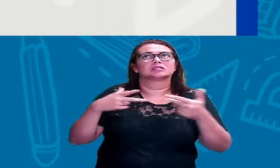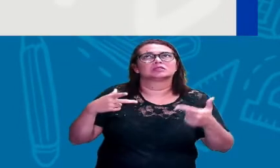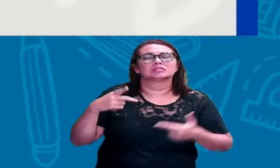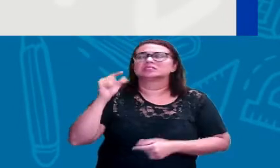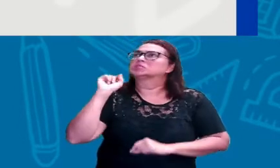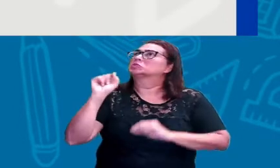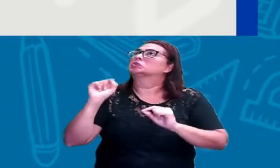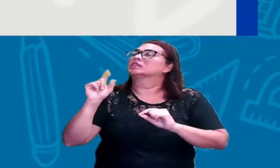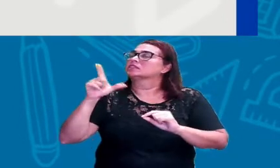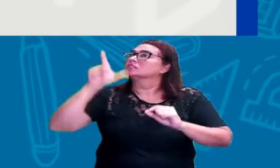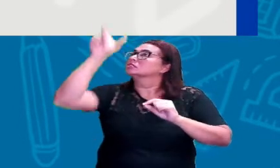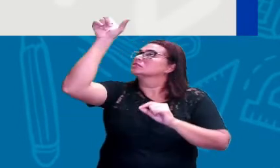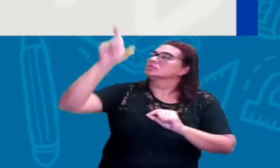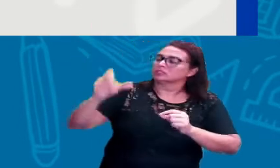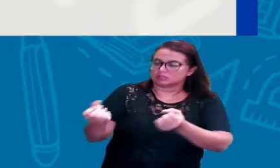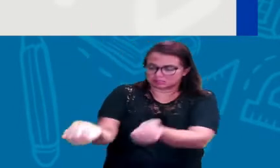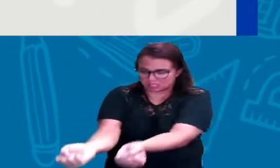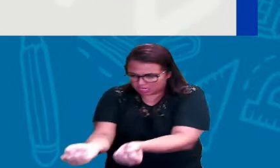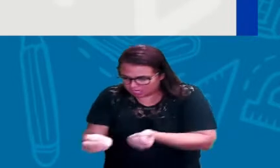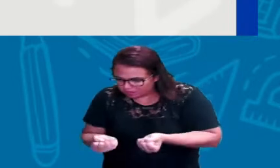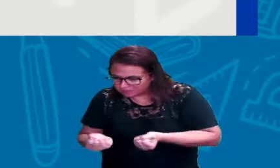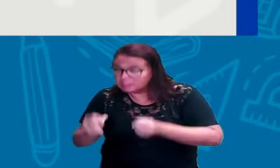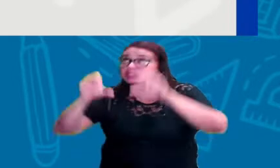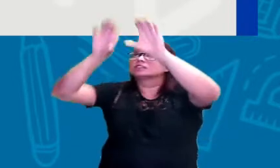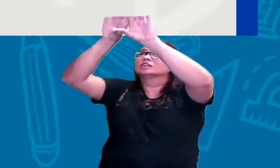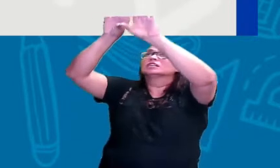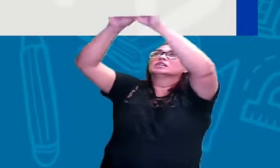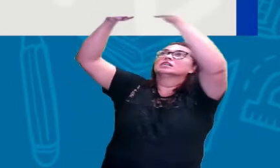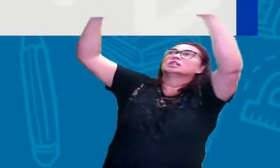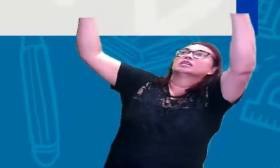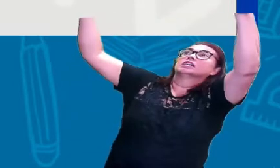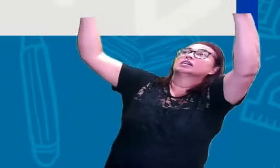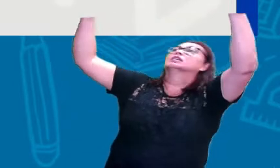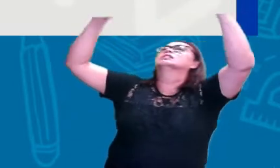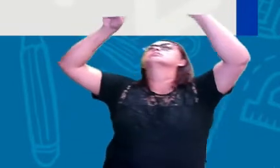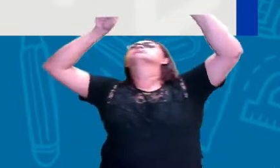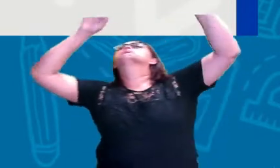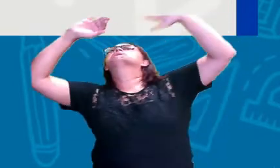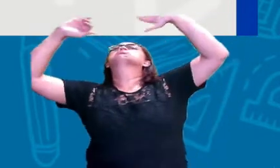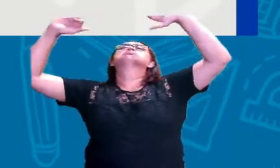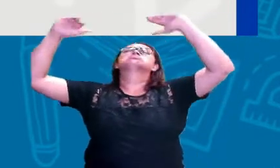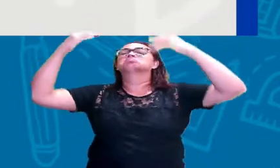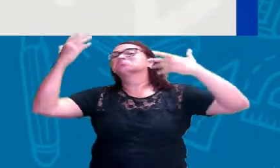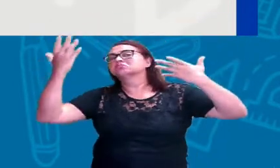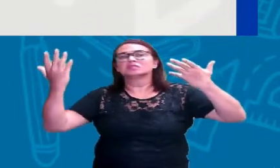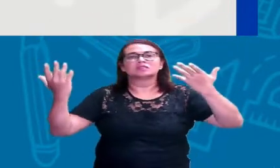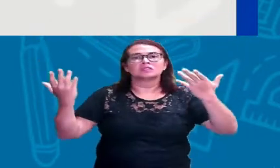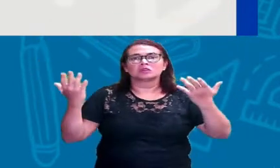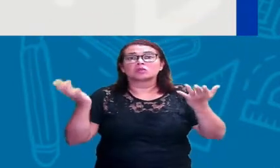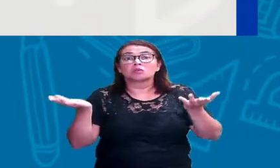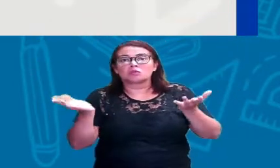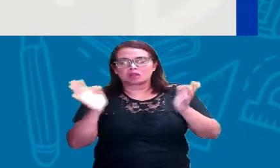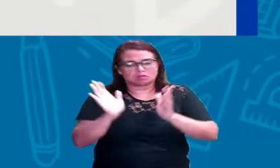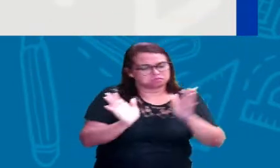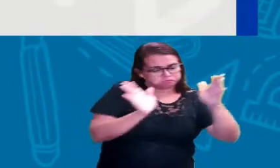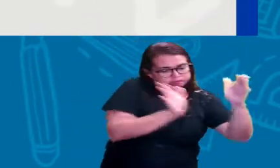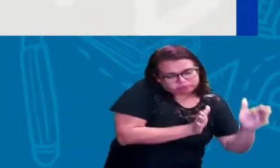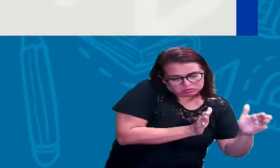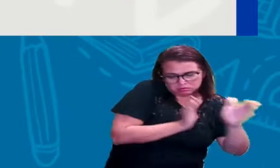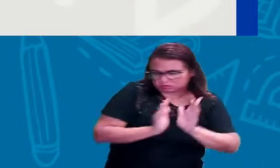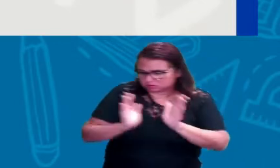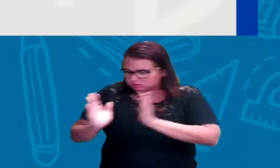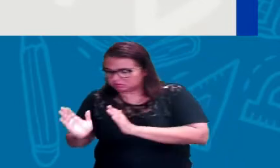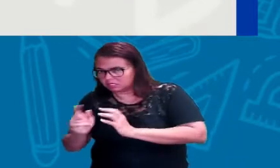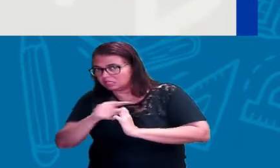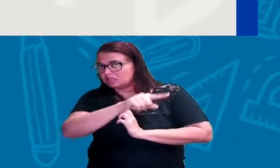o que tem nesse armário? Gavetas, maleiro, alguma parte reservada que